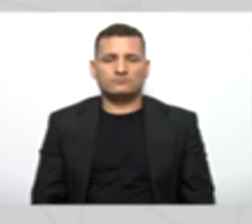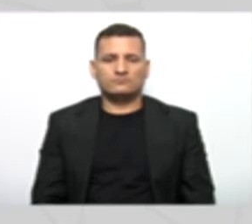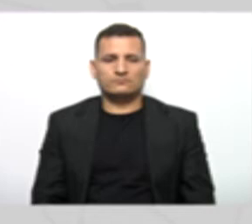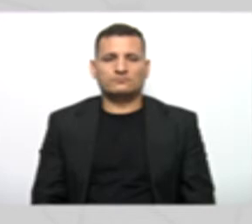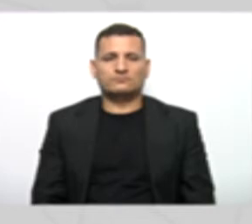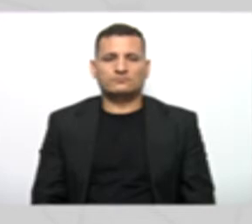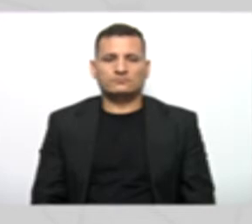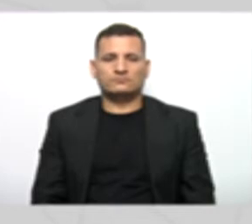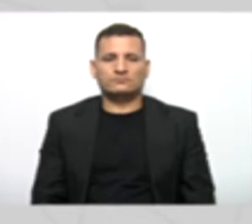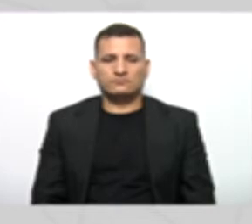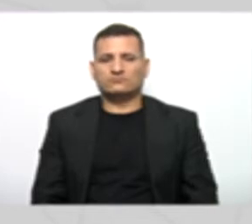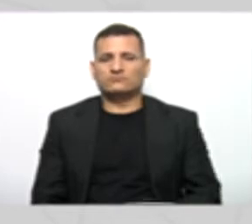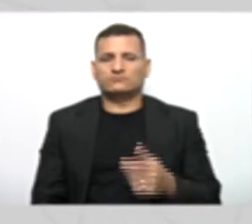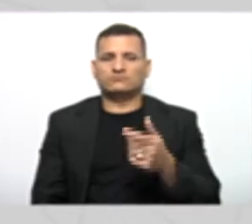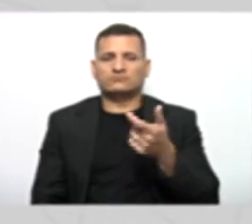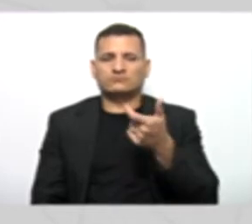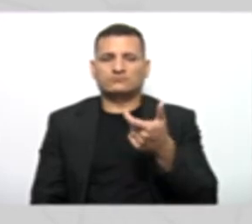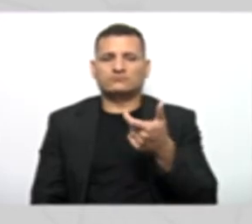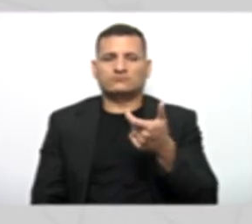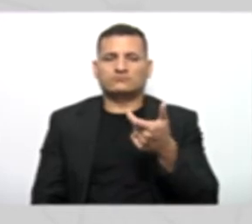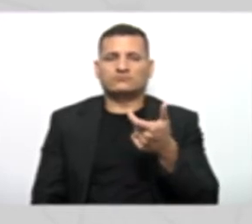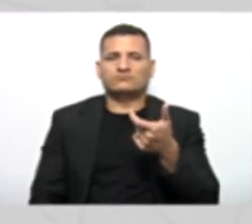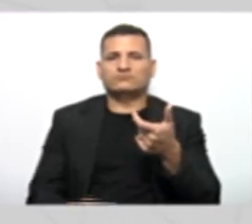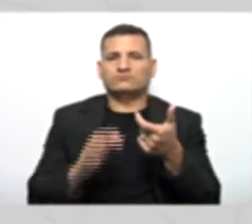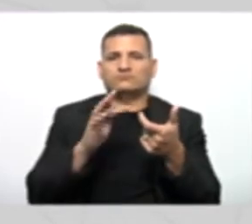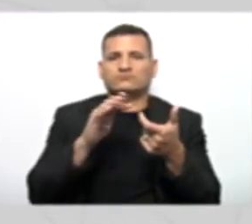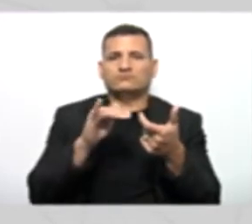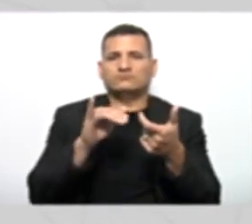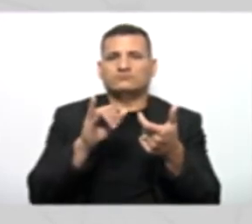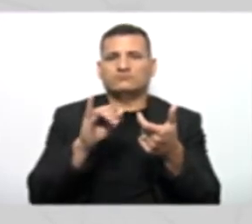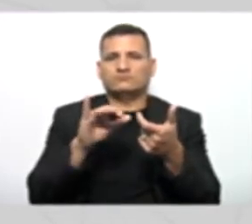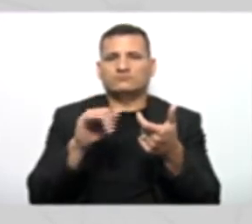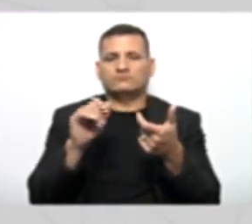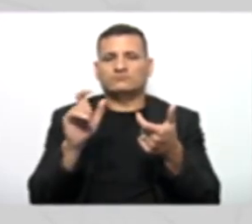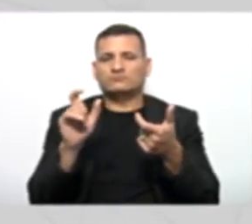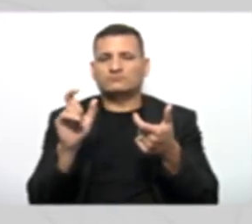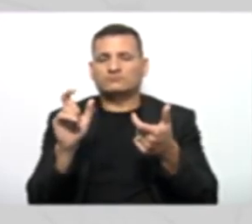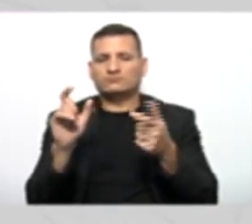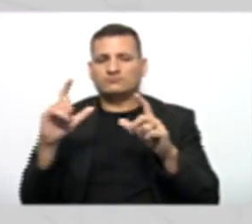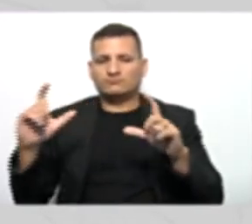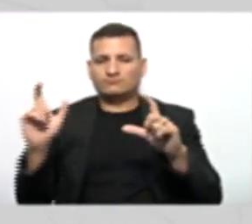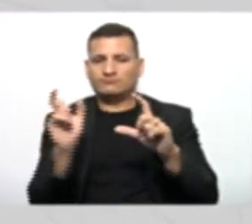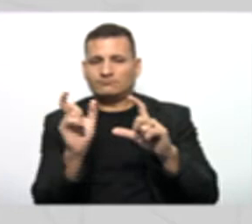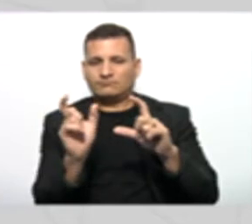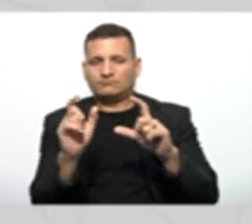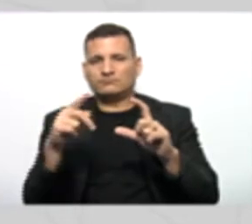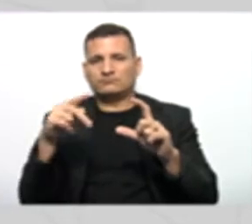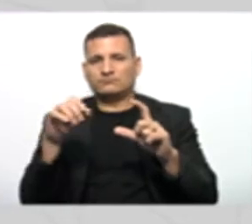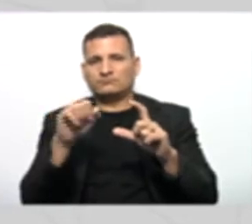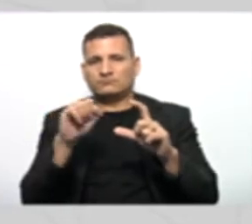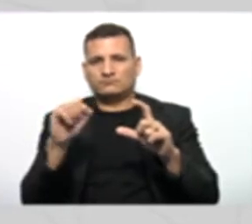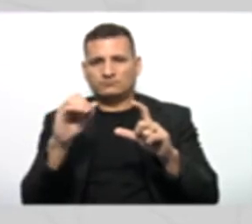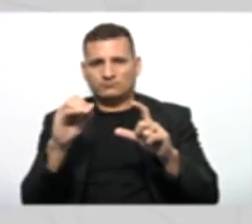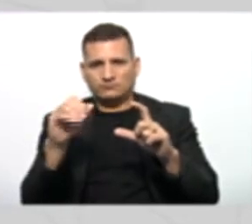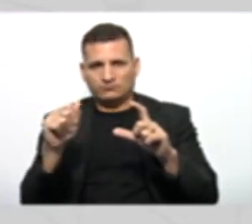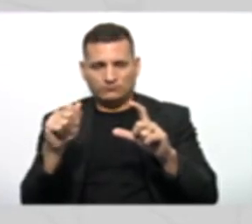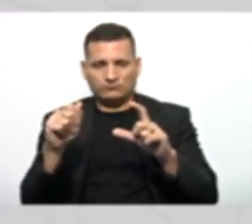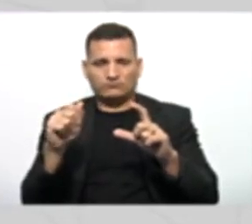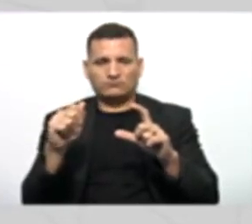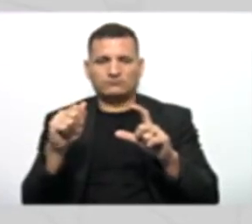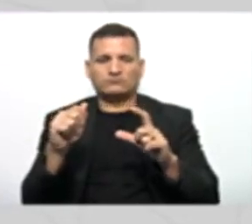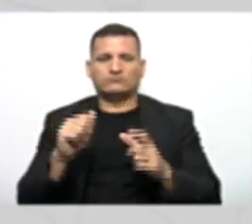à classe pessoa e ao conceito de herança. Certo? Agora, vamos criar o método construtor normalmente.